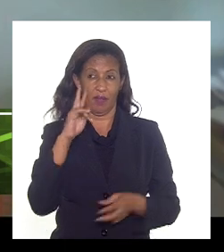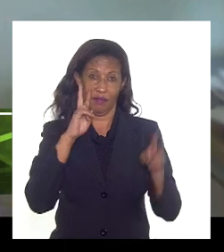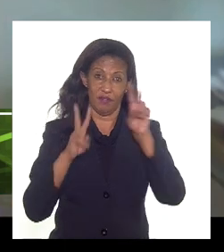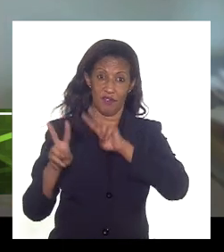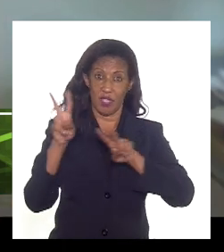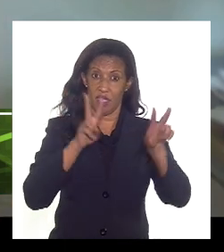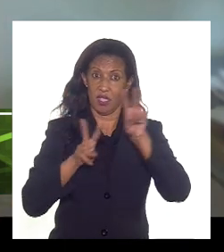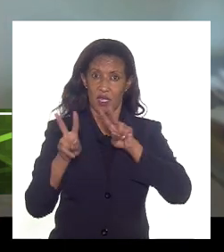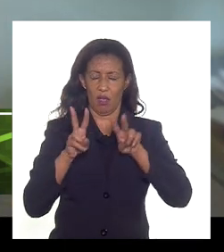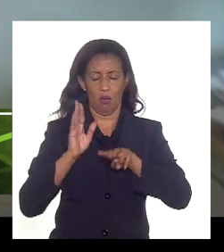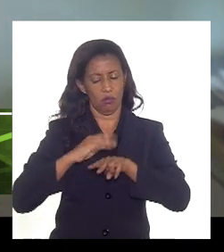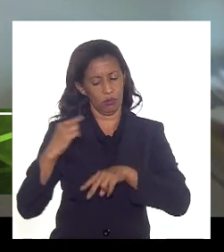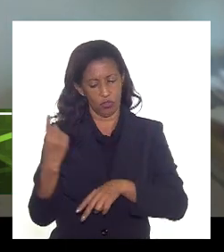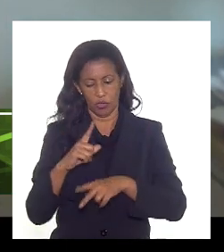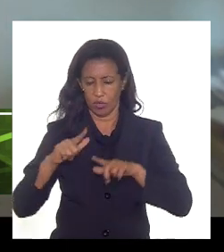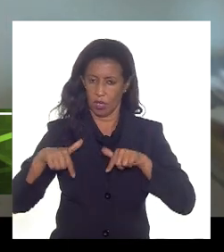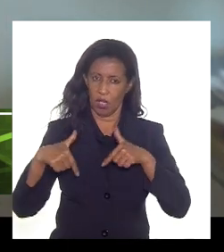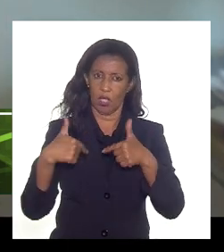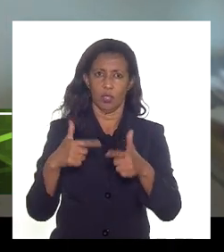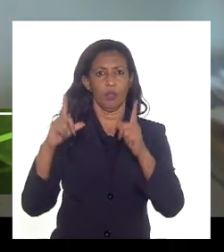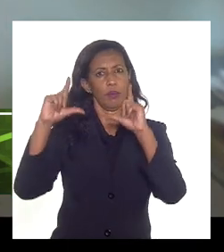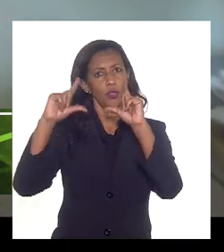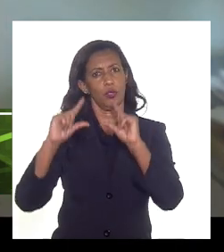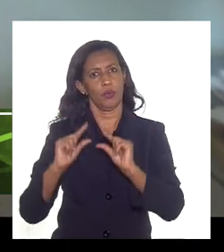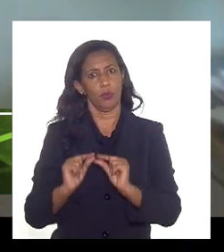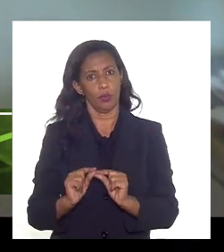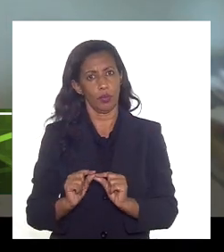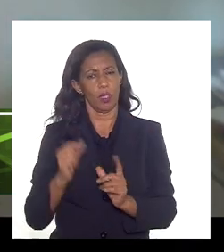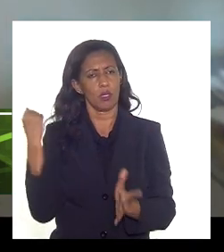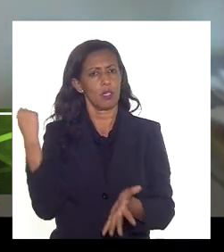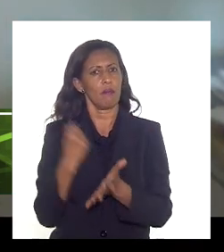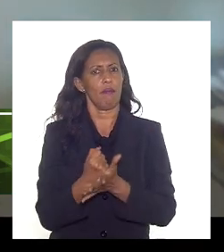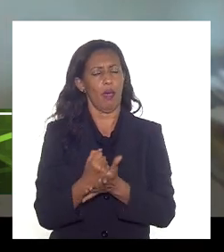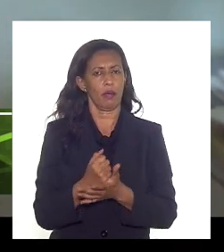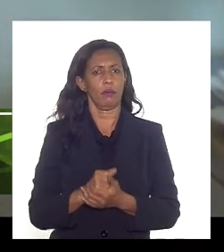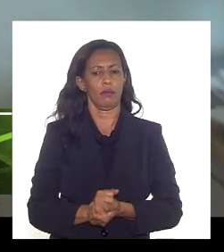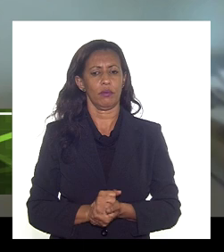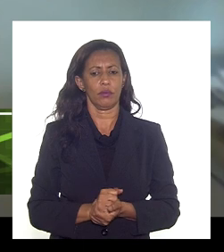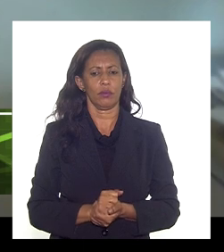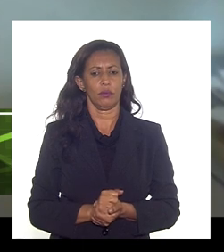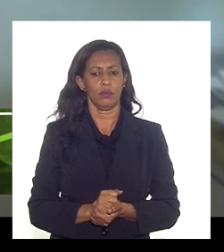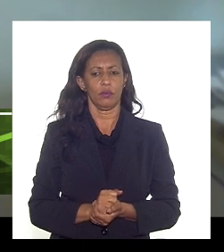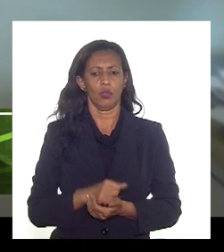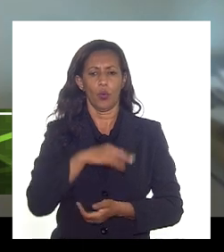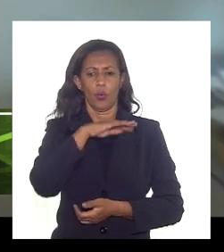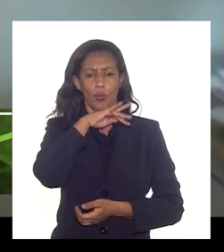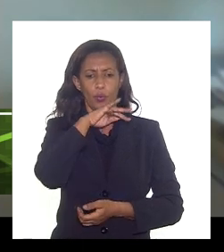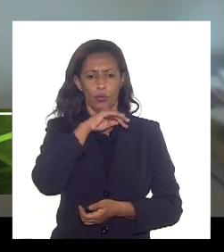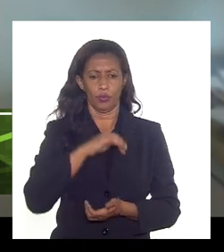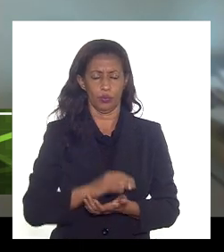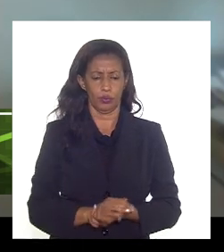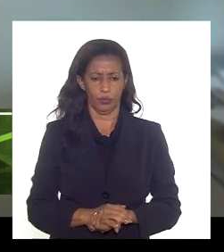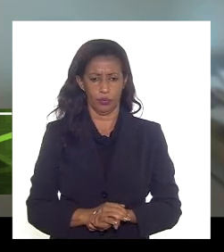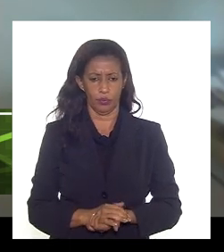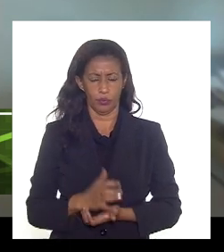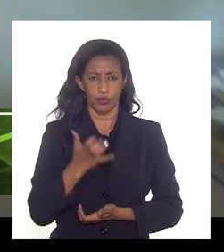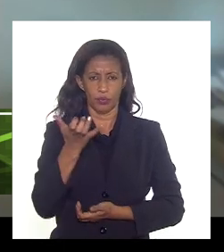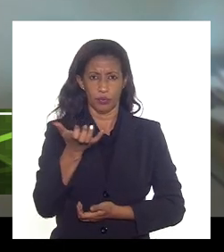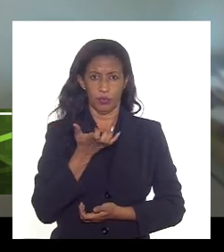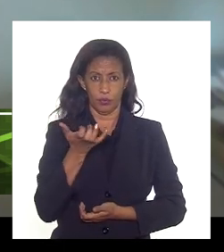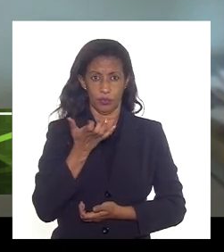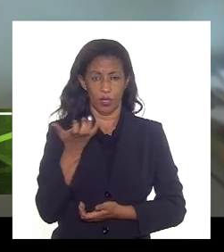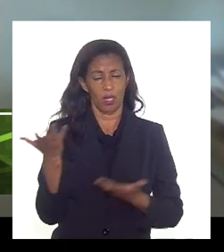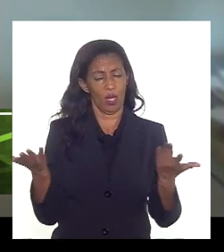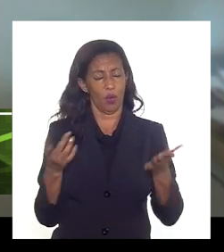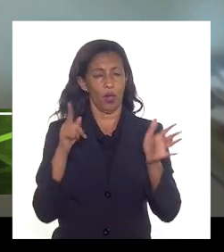para a gente agir para minimizar esses impactos negativos queria ir para a fase de